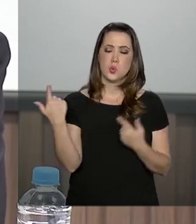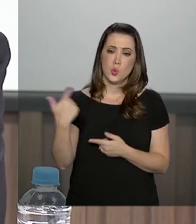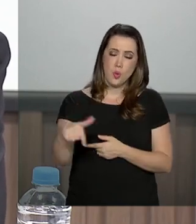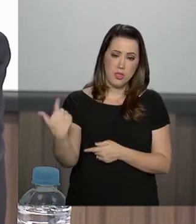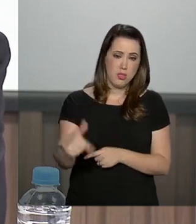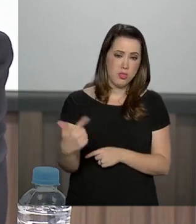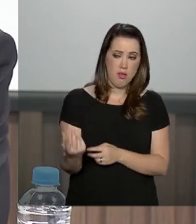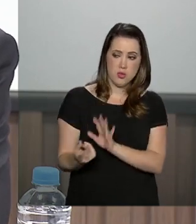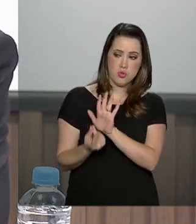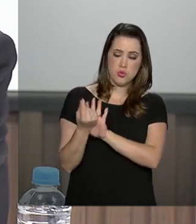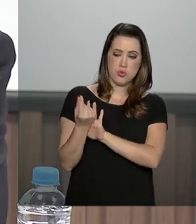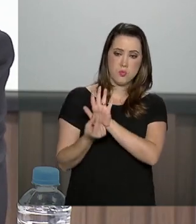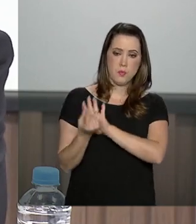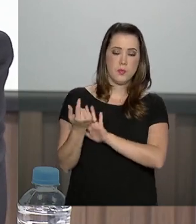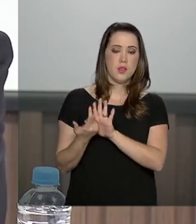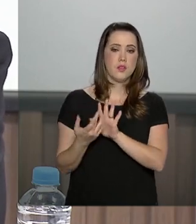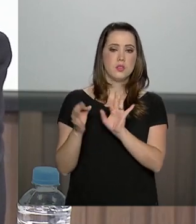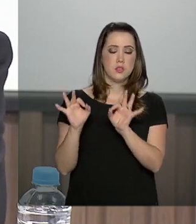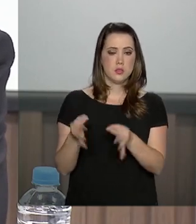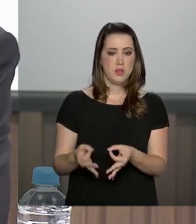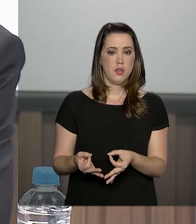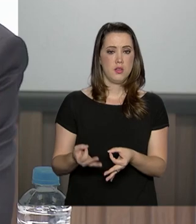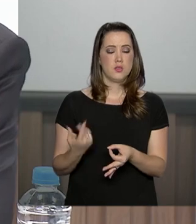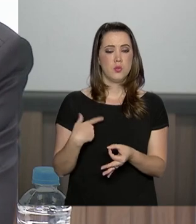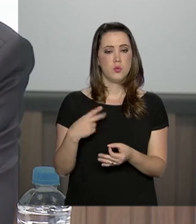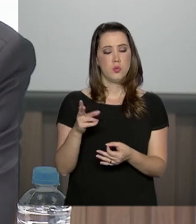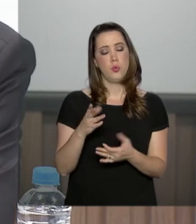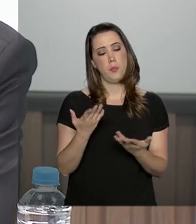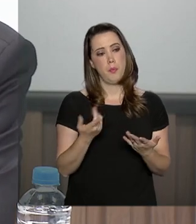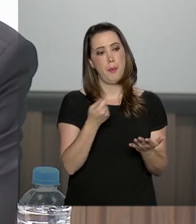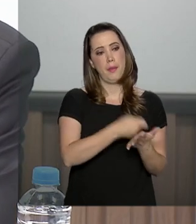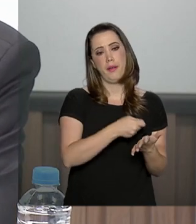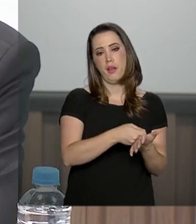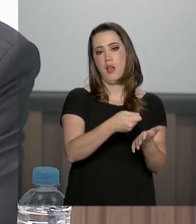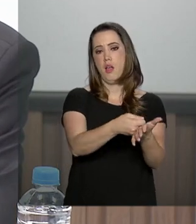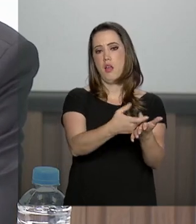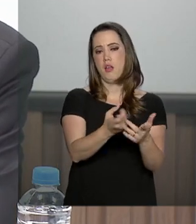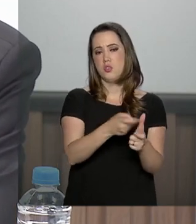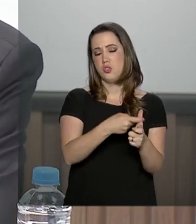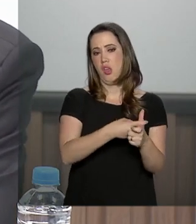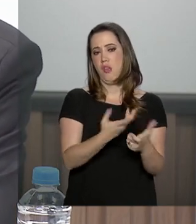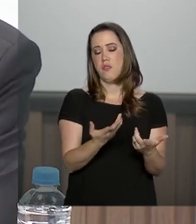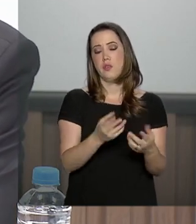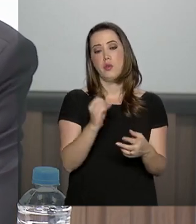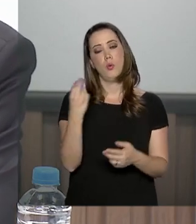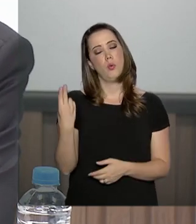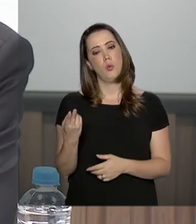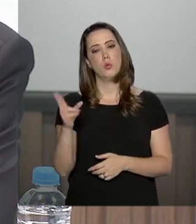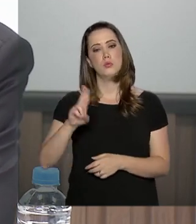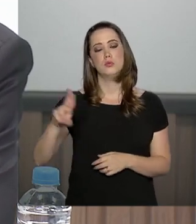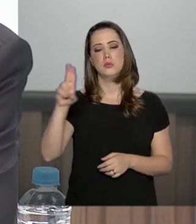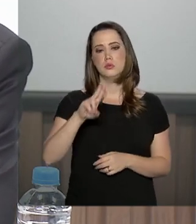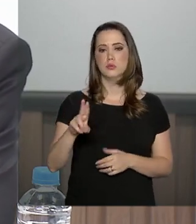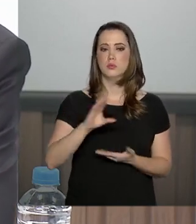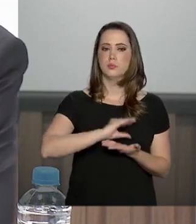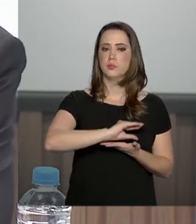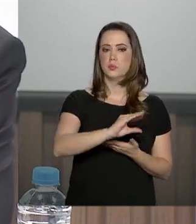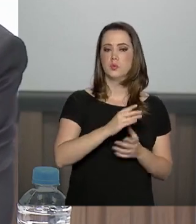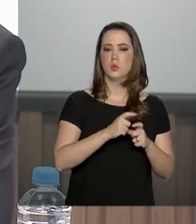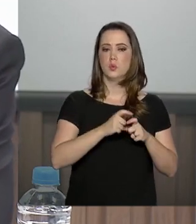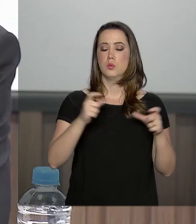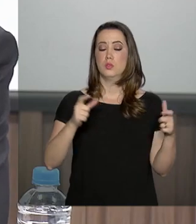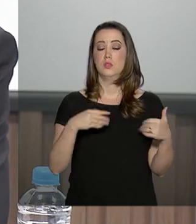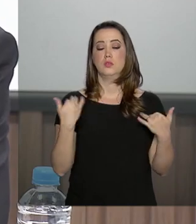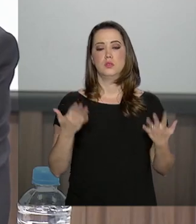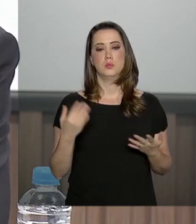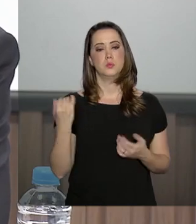uma capacidade financeira suficiente, seja para pagar dividendos mínimos, seja para ousar em investimentos maiores.